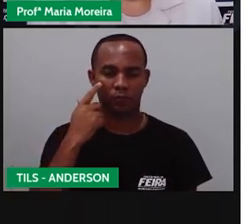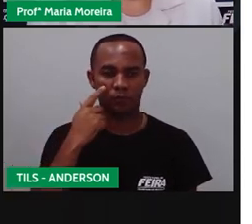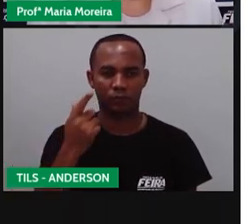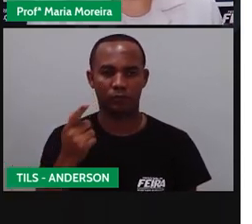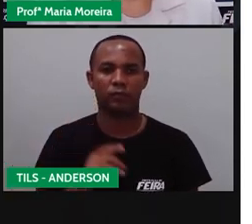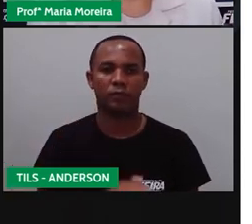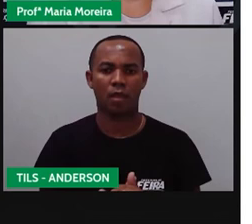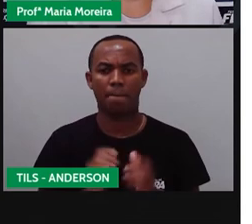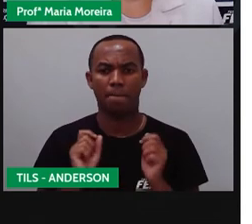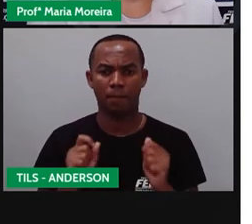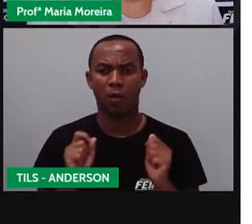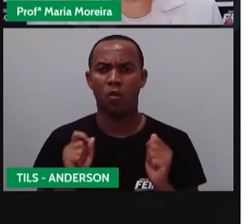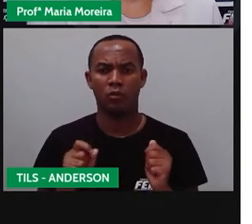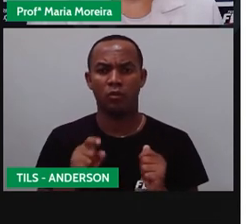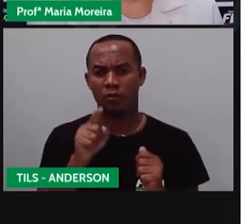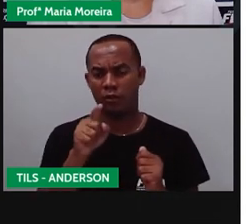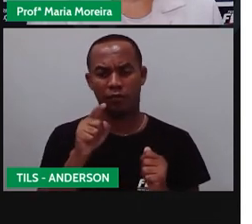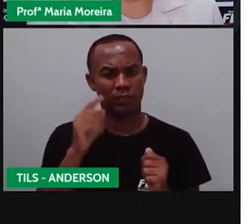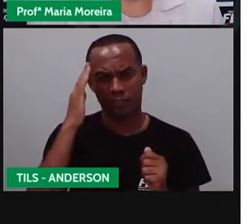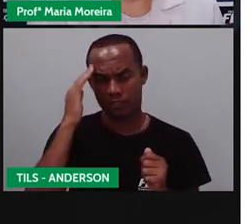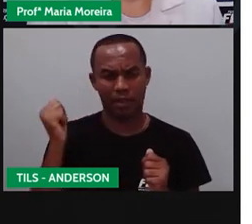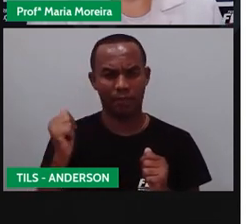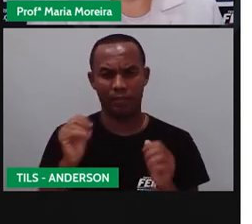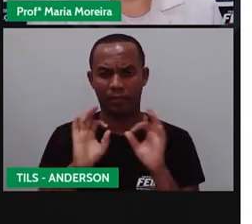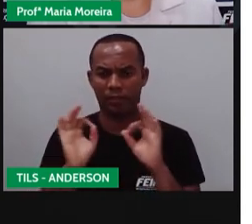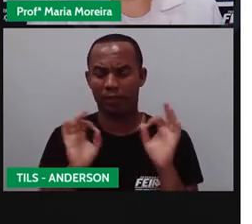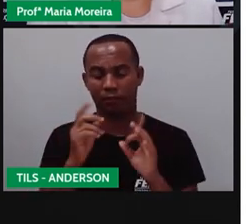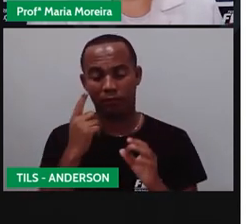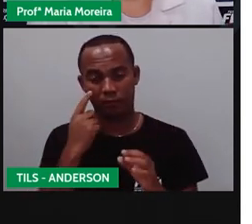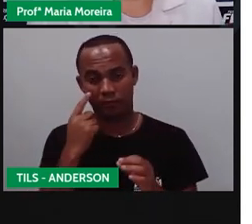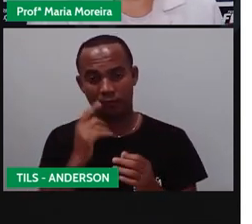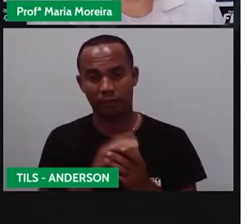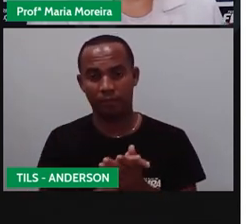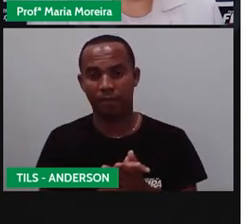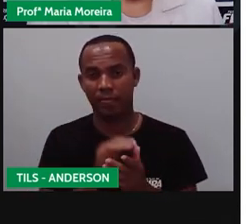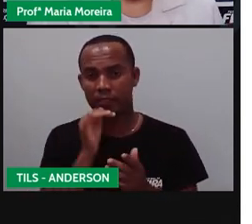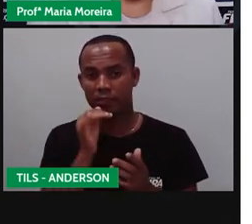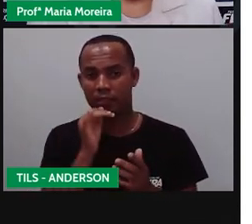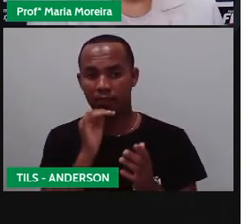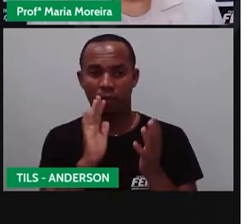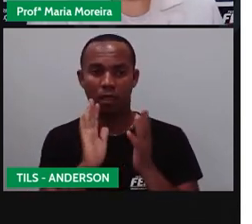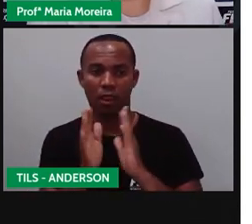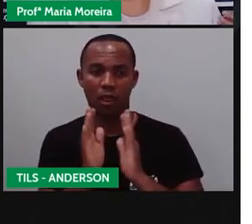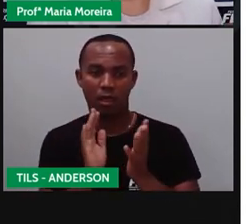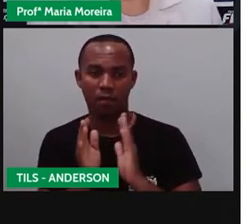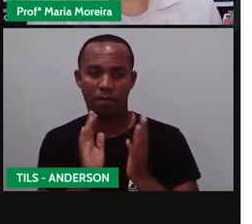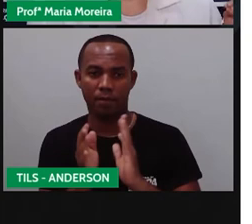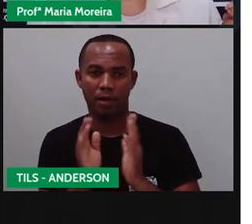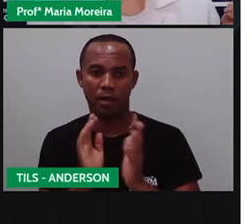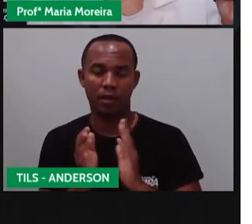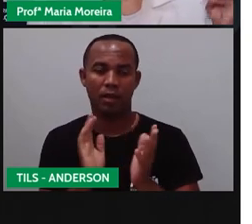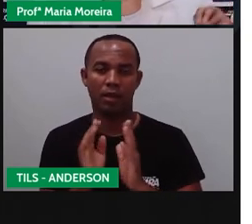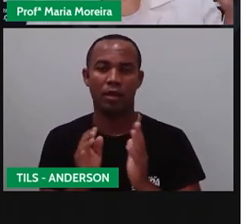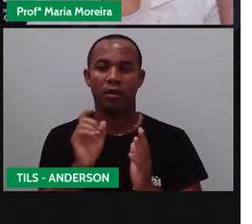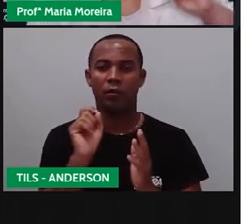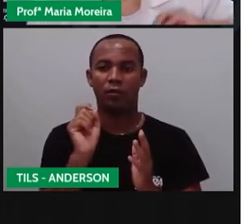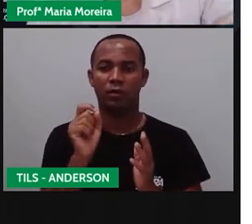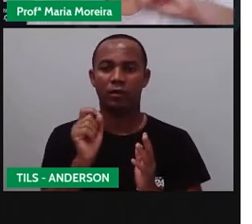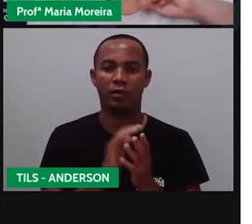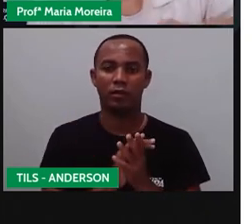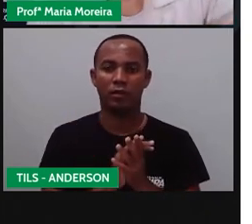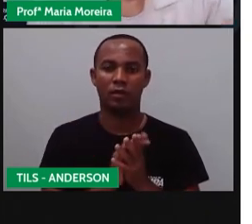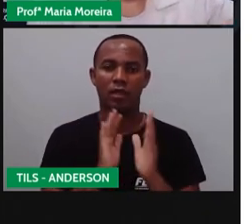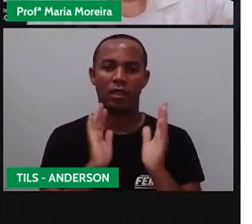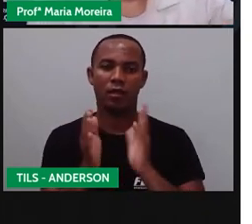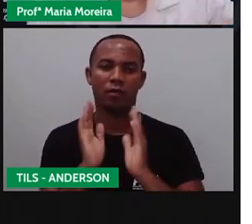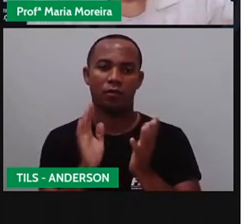Que pode ser que vocês não saibam, Max, quando se fala em libras, né? É a língua brasileira de